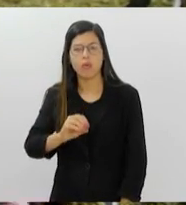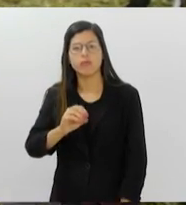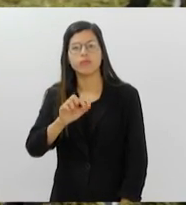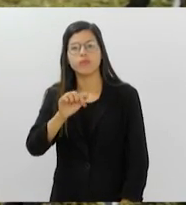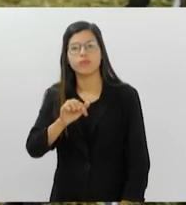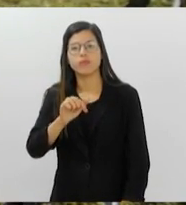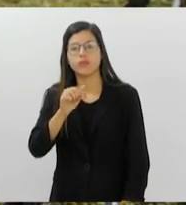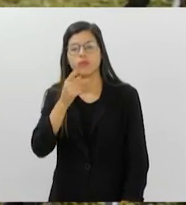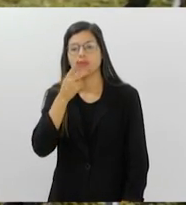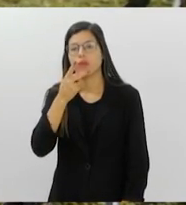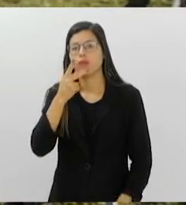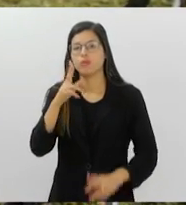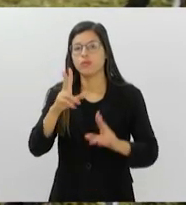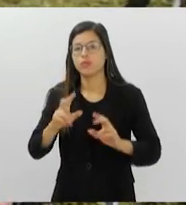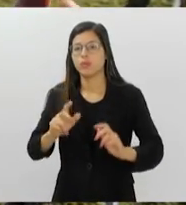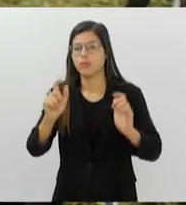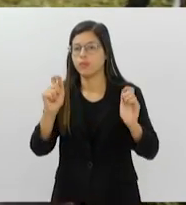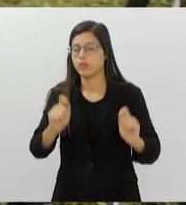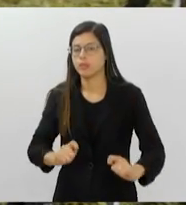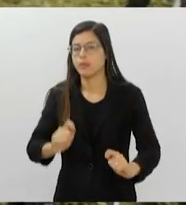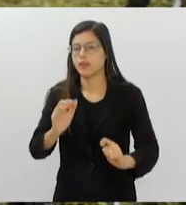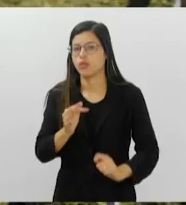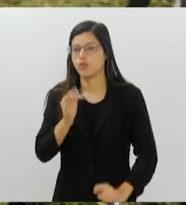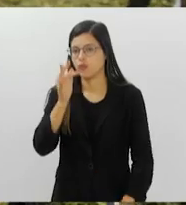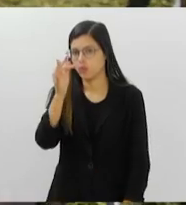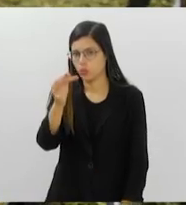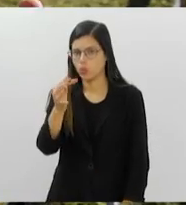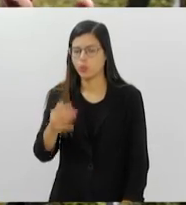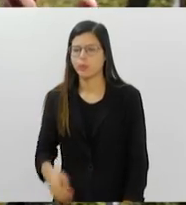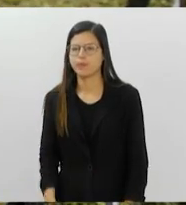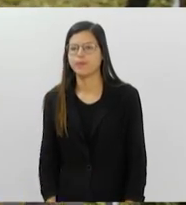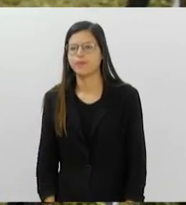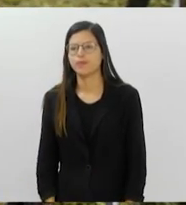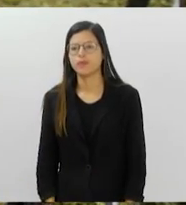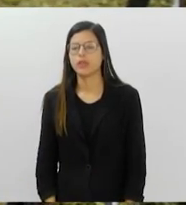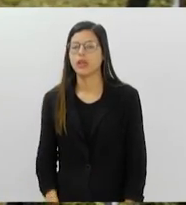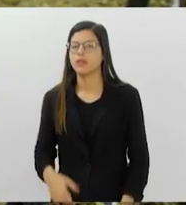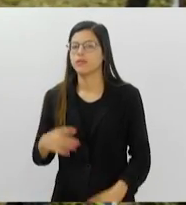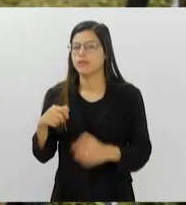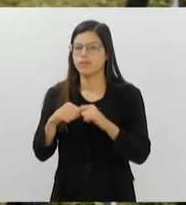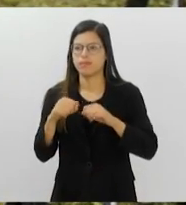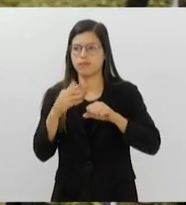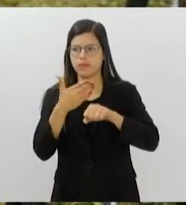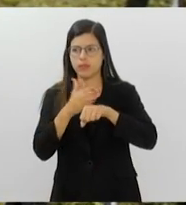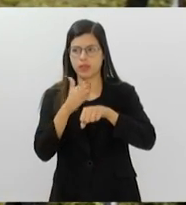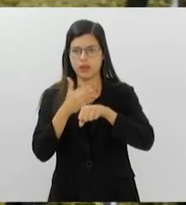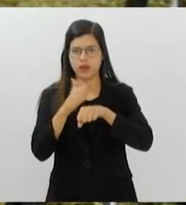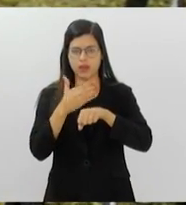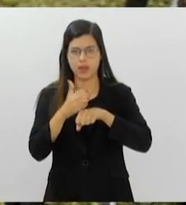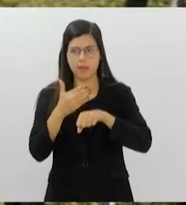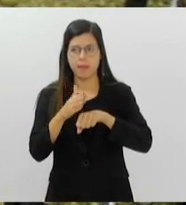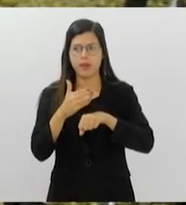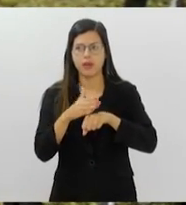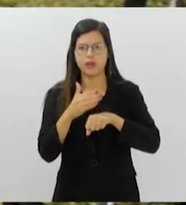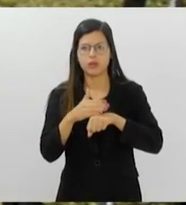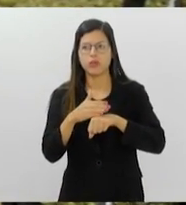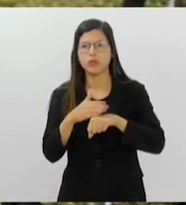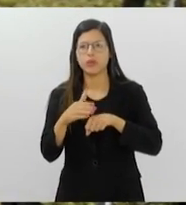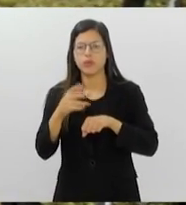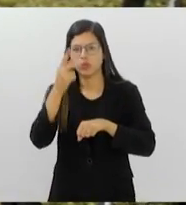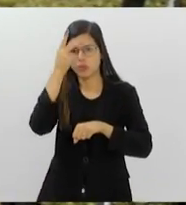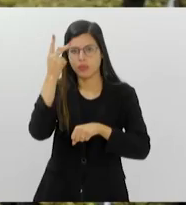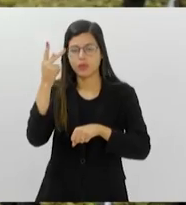possibilidades futuras. A gente já tem realizado treinamento com os agentes de saúde, médicos,